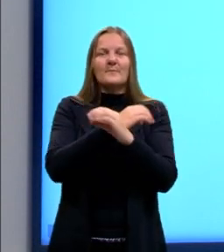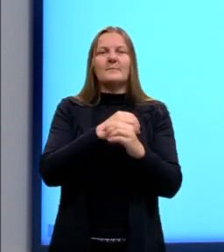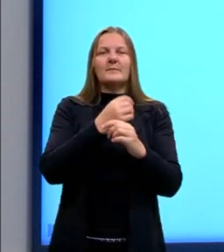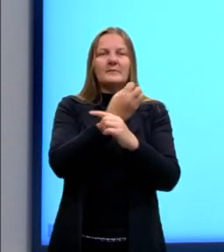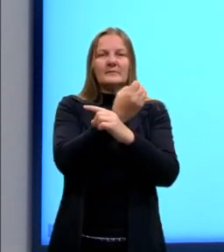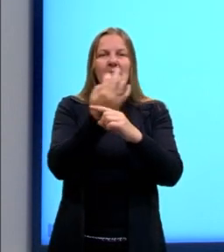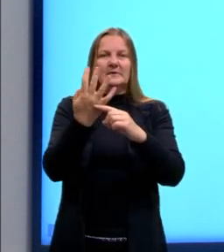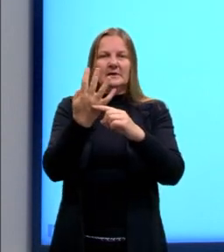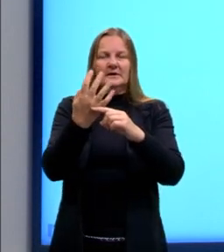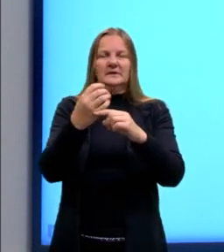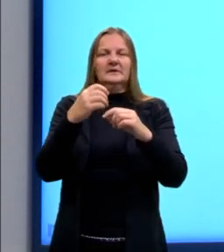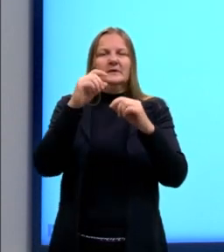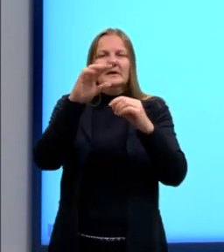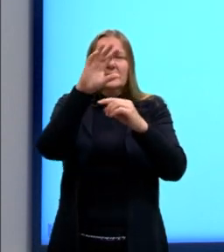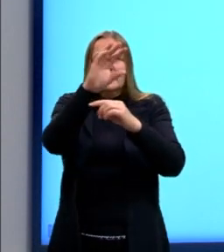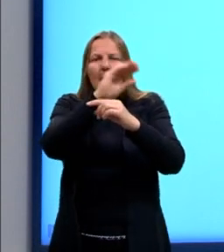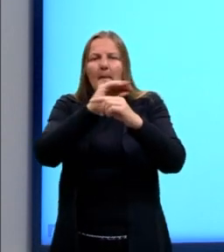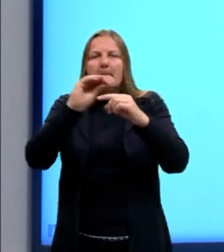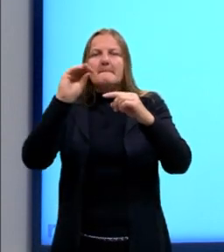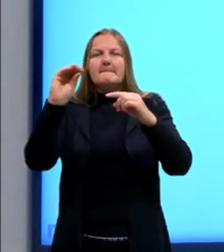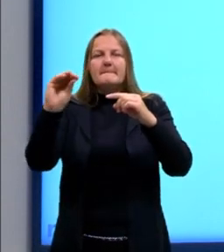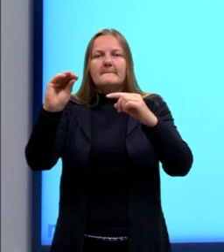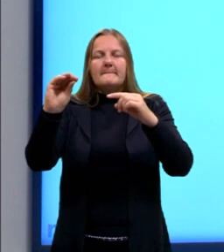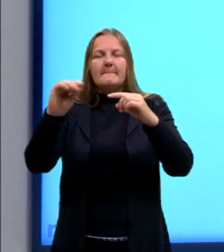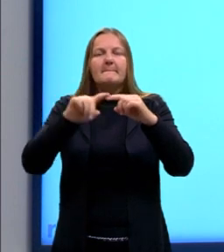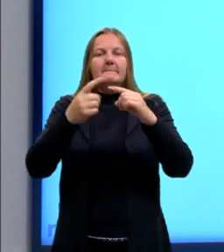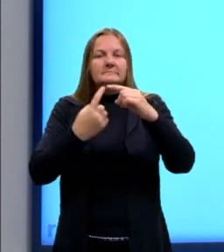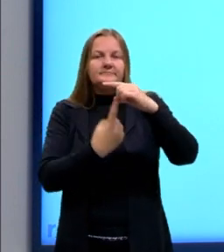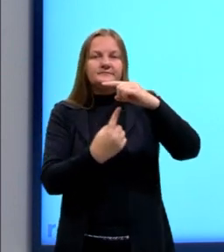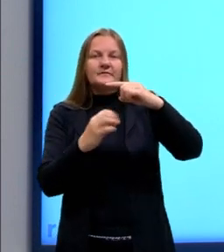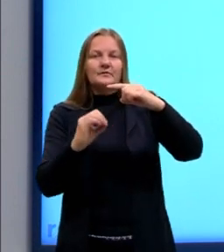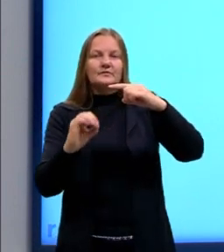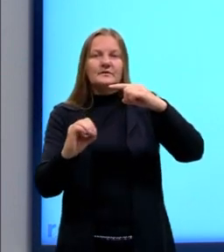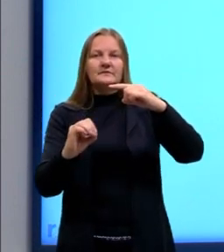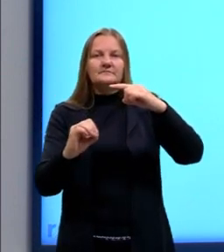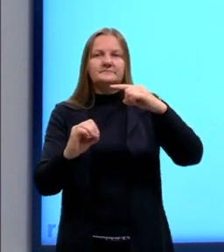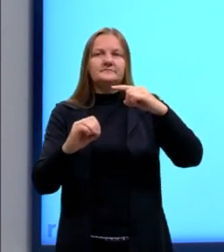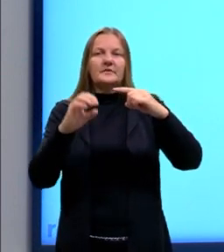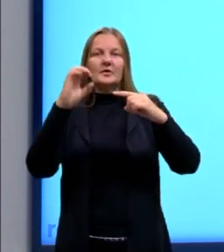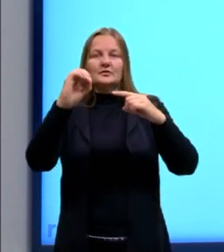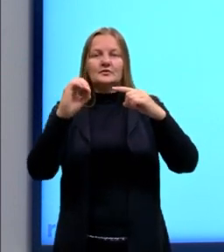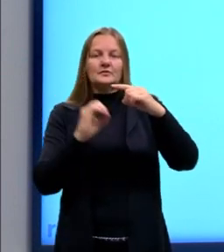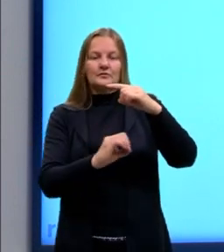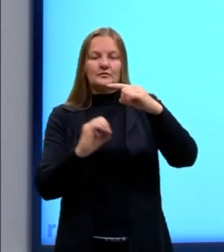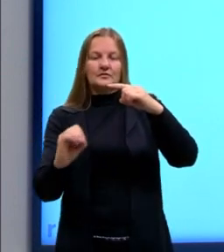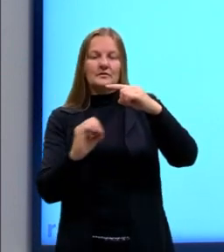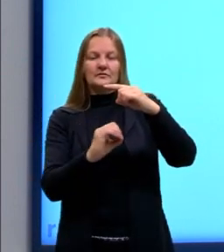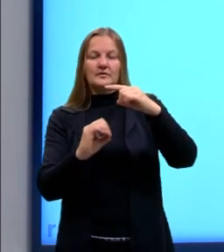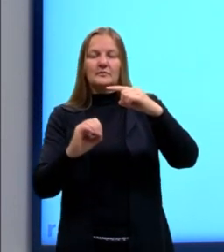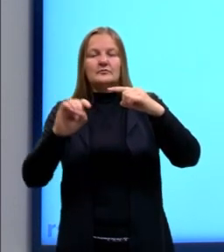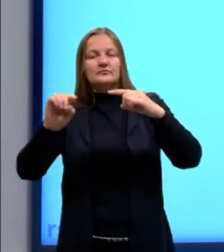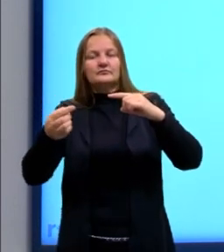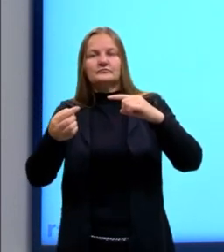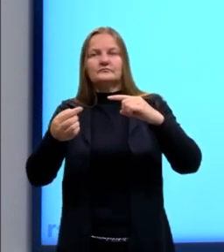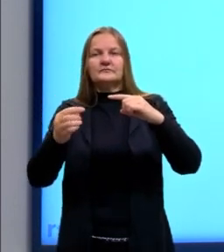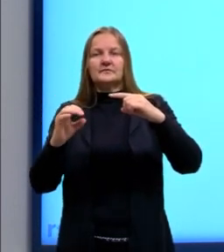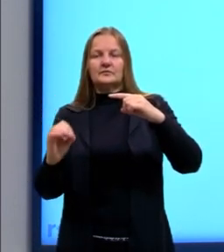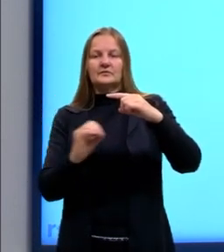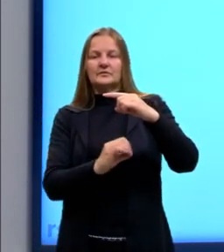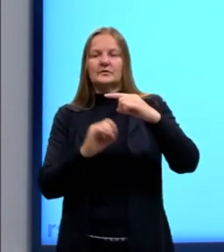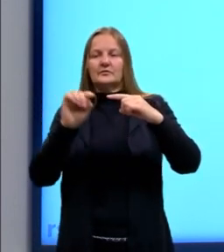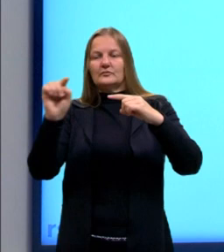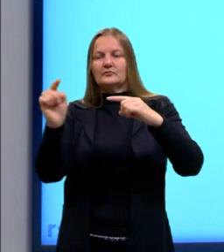numerador, nós copiamos esse valor, só que nós deixamos duas casas decimais, porque tínhamos dois zeros.